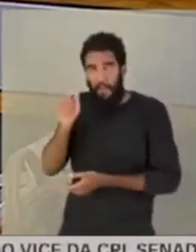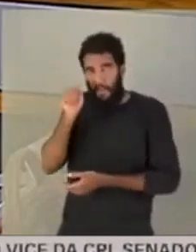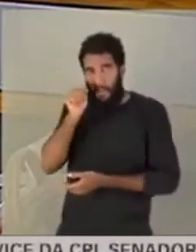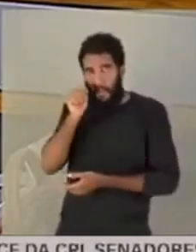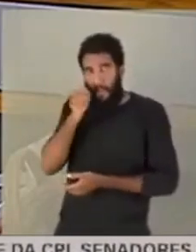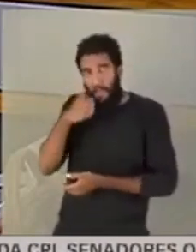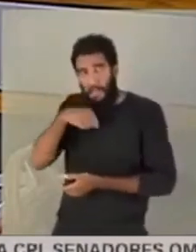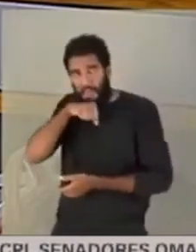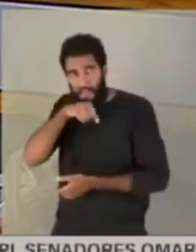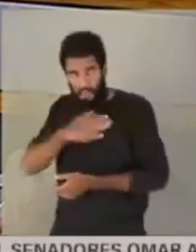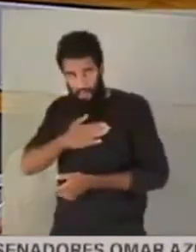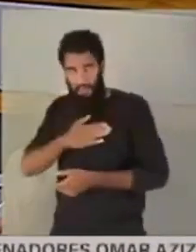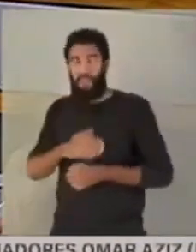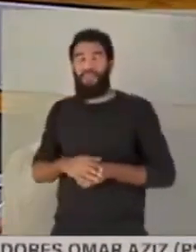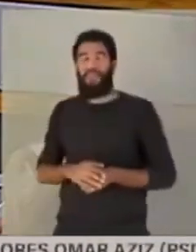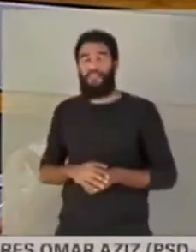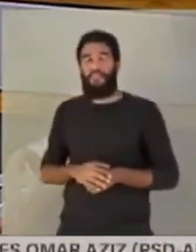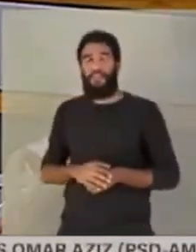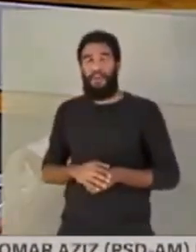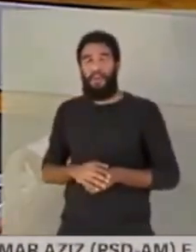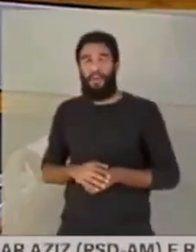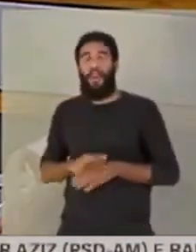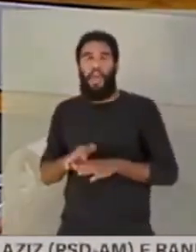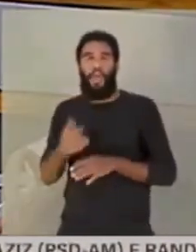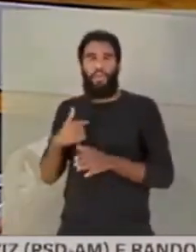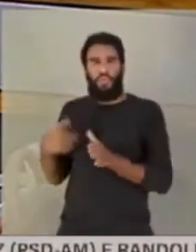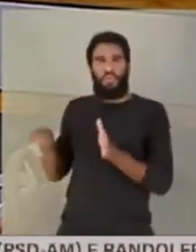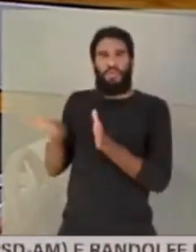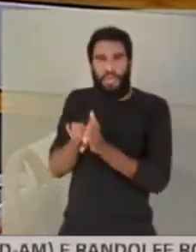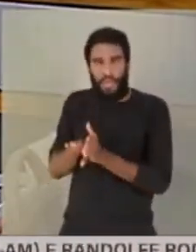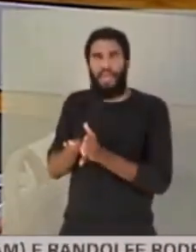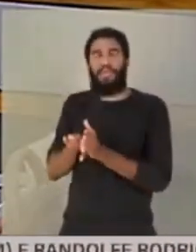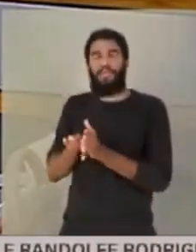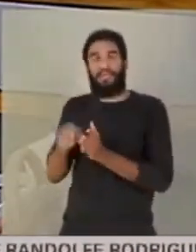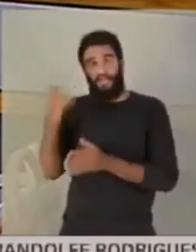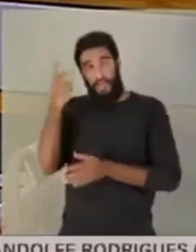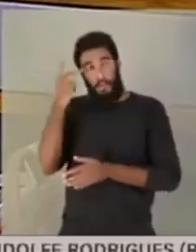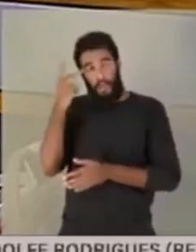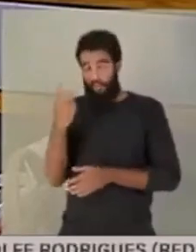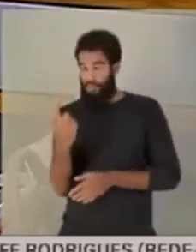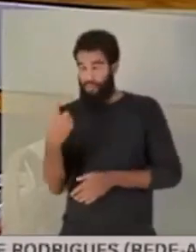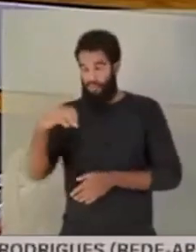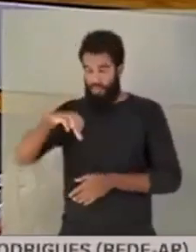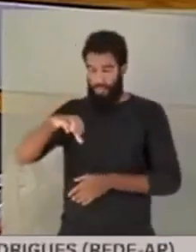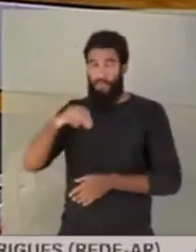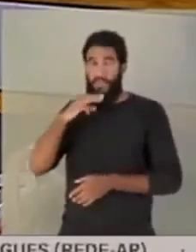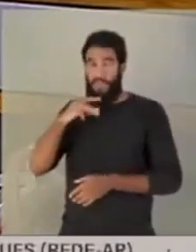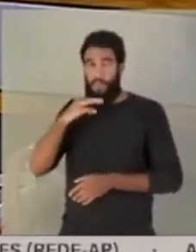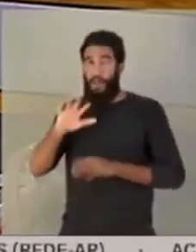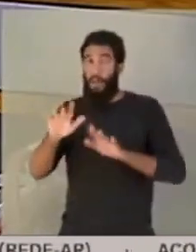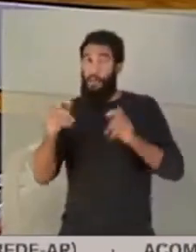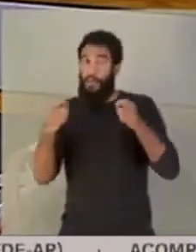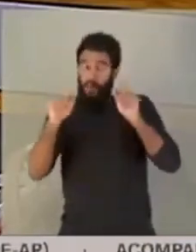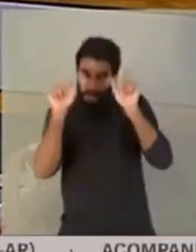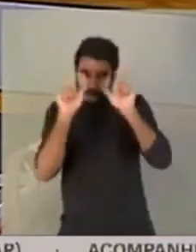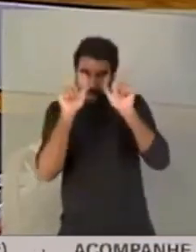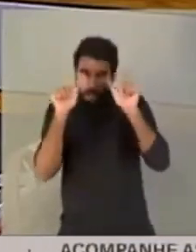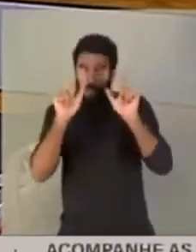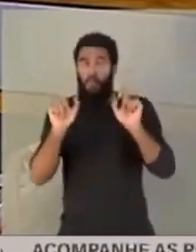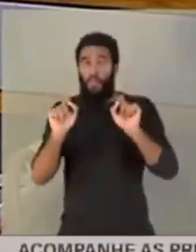E nesses dias eu já estava já em São Paulo, já estava em 19 de março. E uma coisa que a gente tem que chamar bastante atenção é que